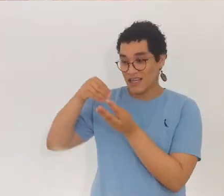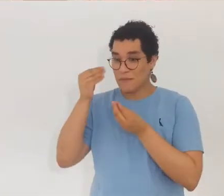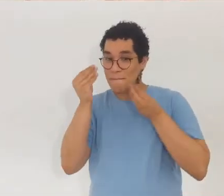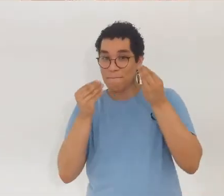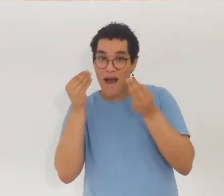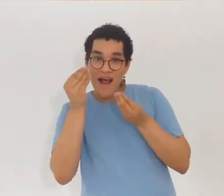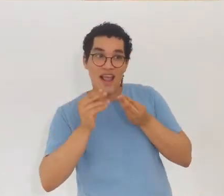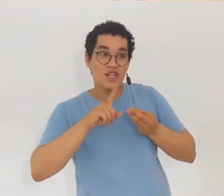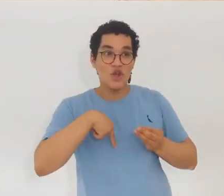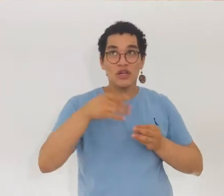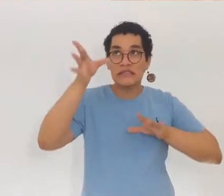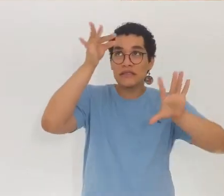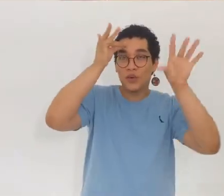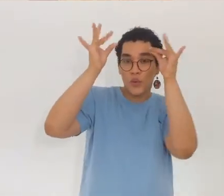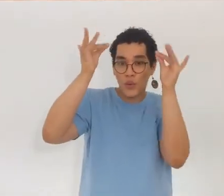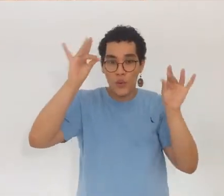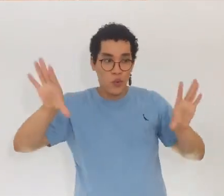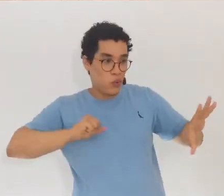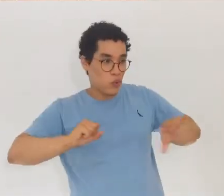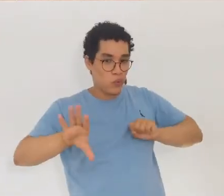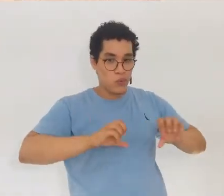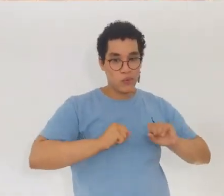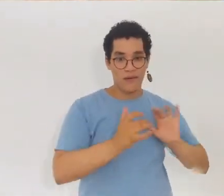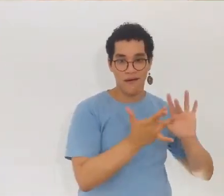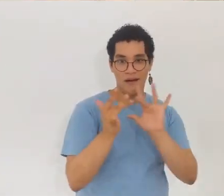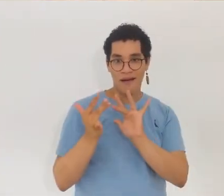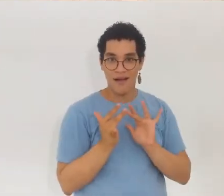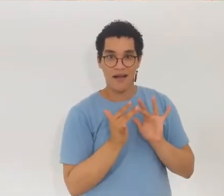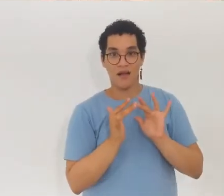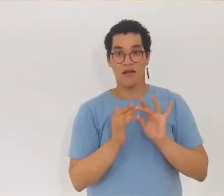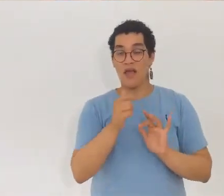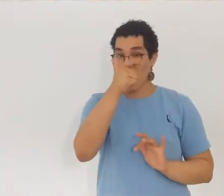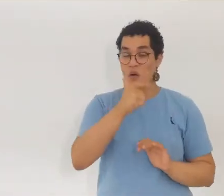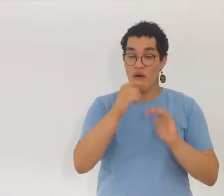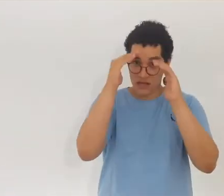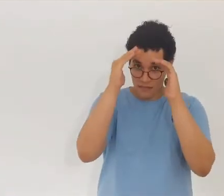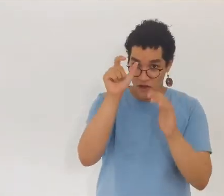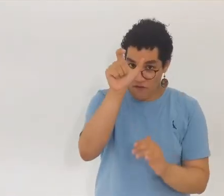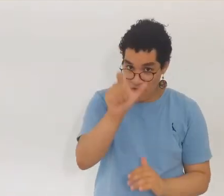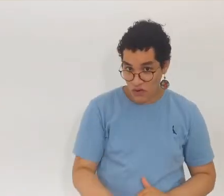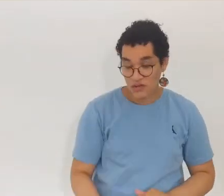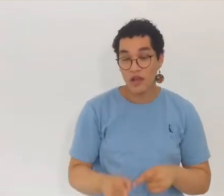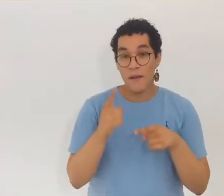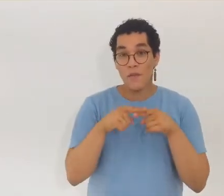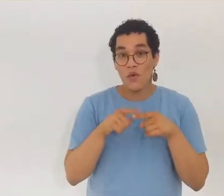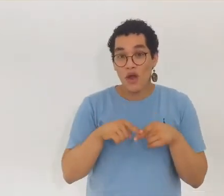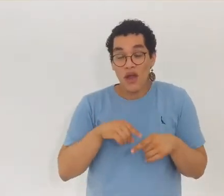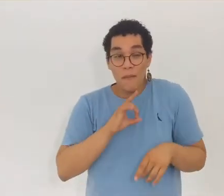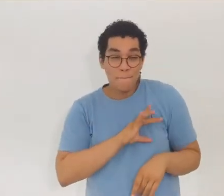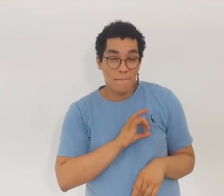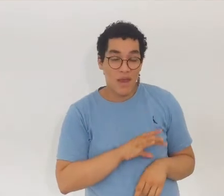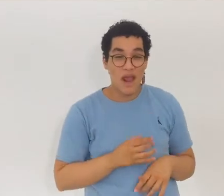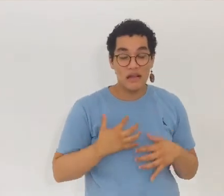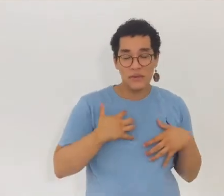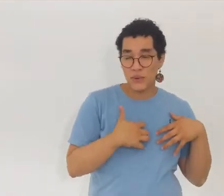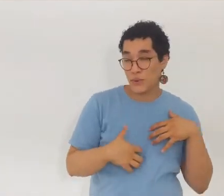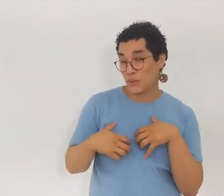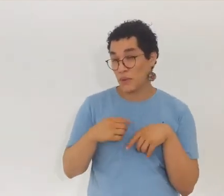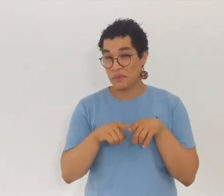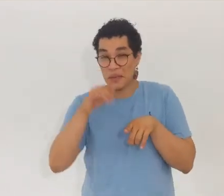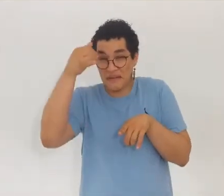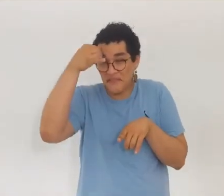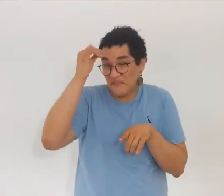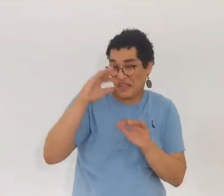tantas outras experiências que tivemos e que ainda teremos. Eu respeito o seu receio, os seus